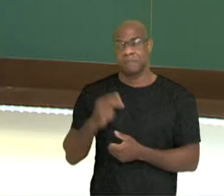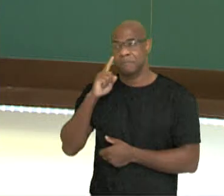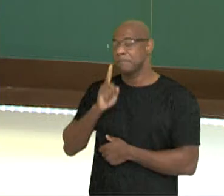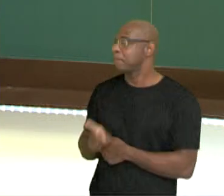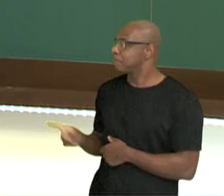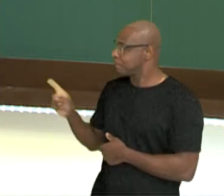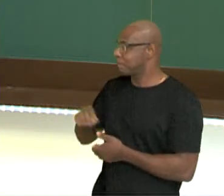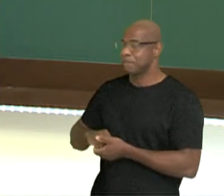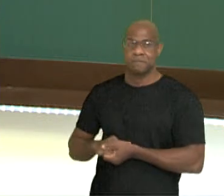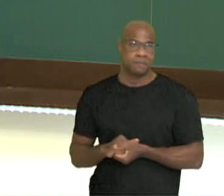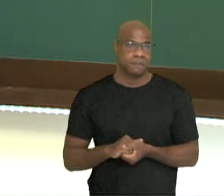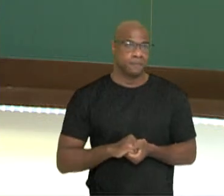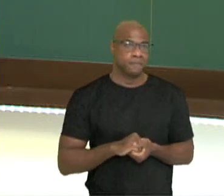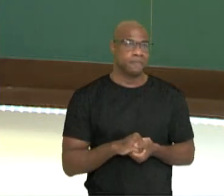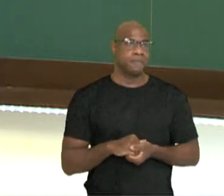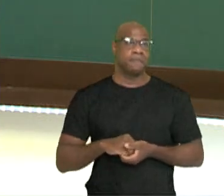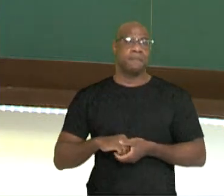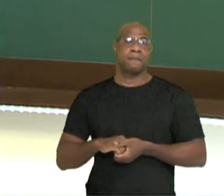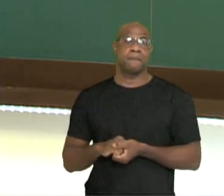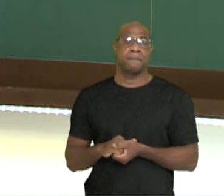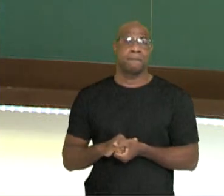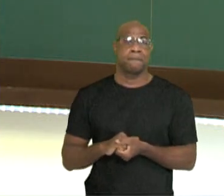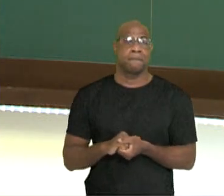declararam a sua independência.